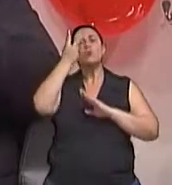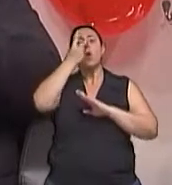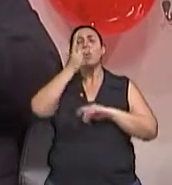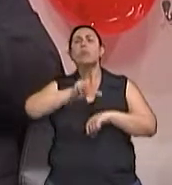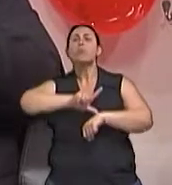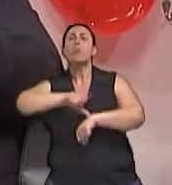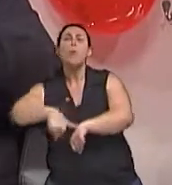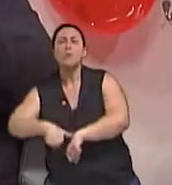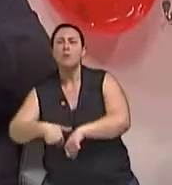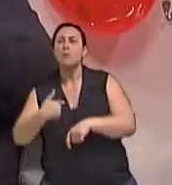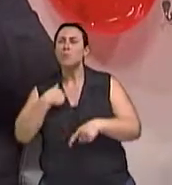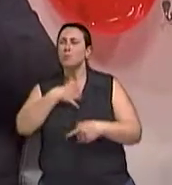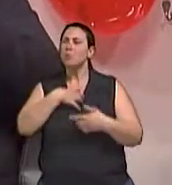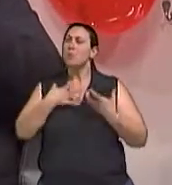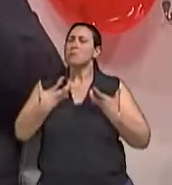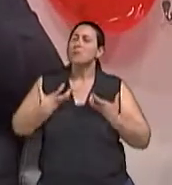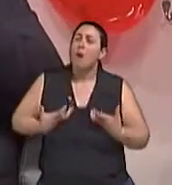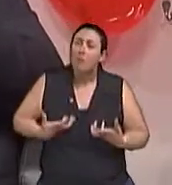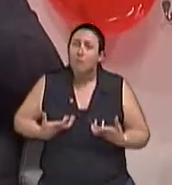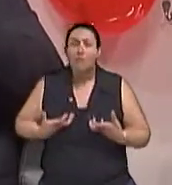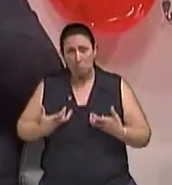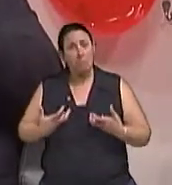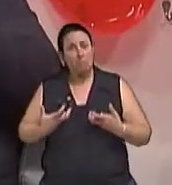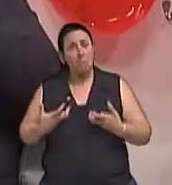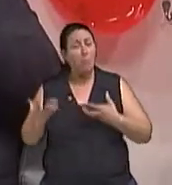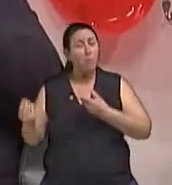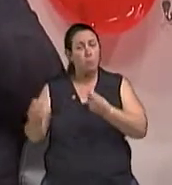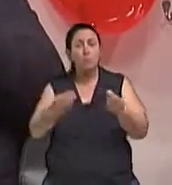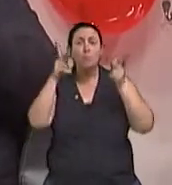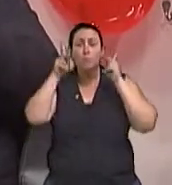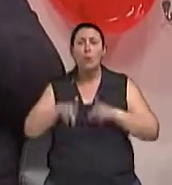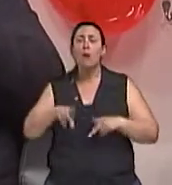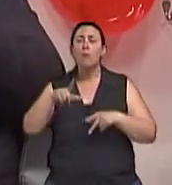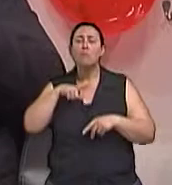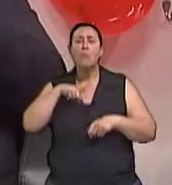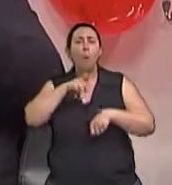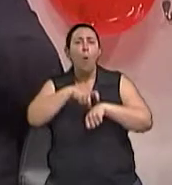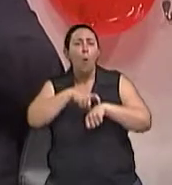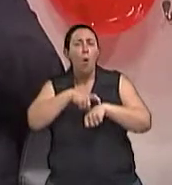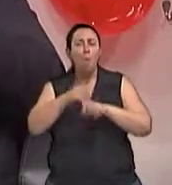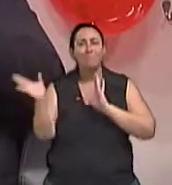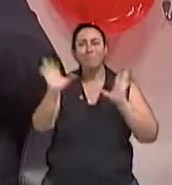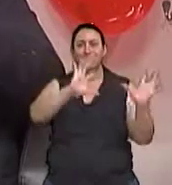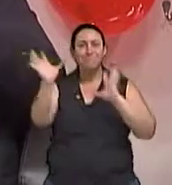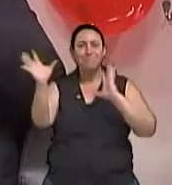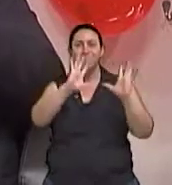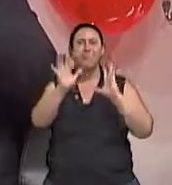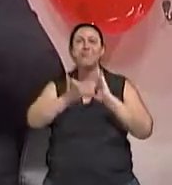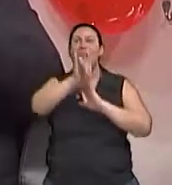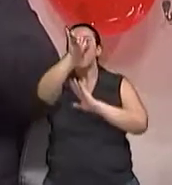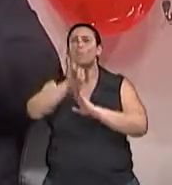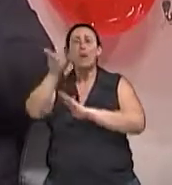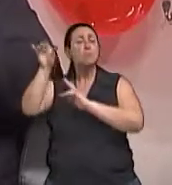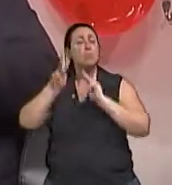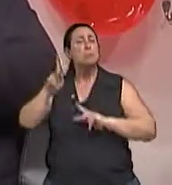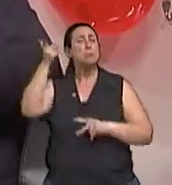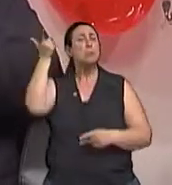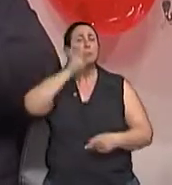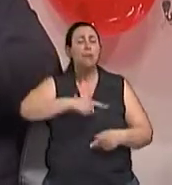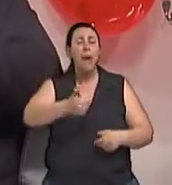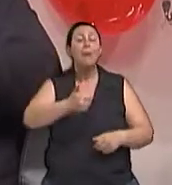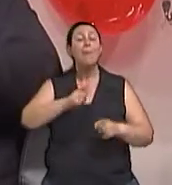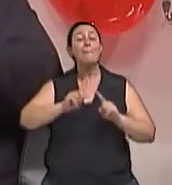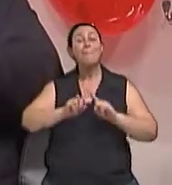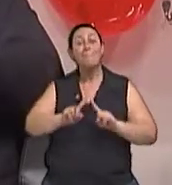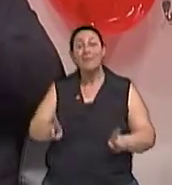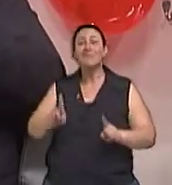exemplo, e estou me sentindo cansado. Tem pessoas que se adaptam melhor a essa diferença de fuso horário, mesmo sem viajar, do que outras. Então, tende a ser